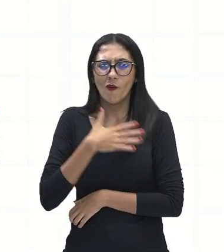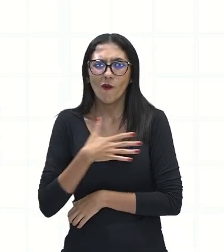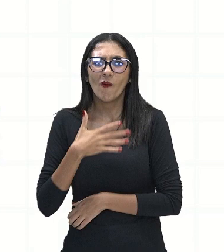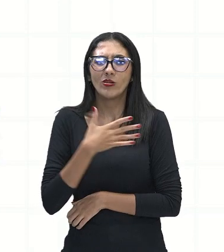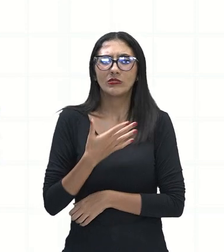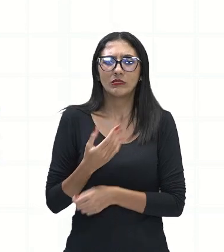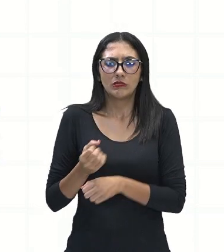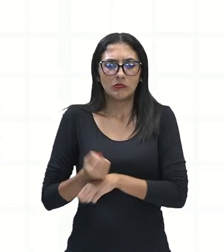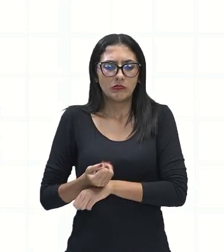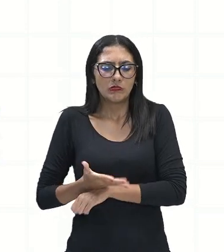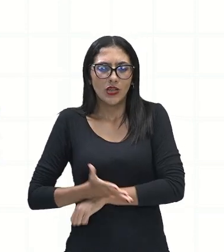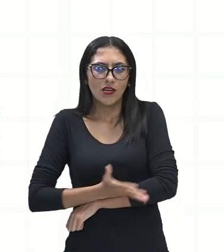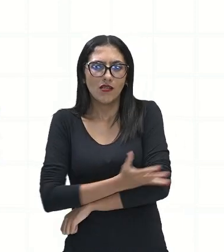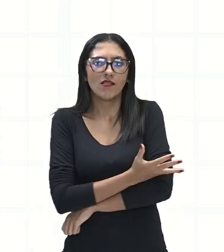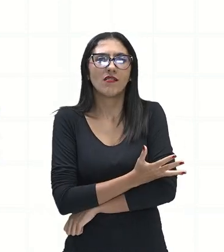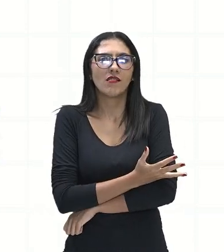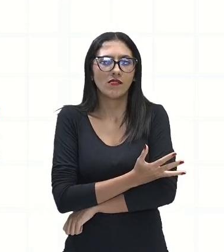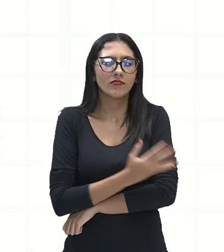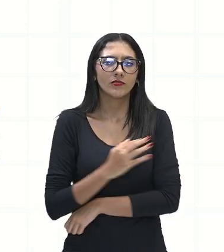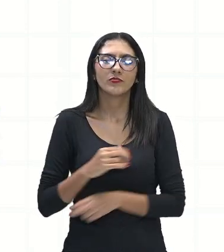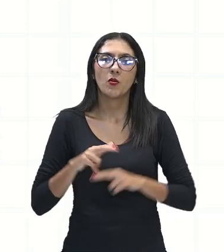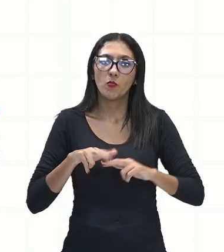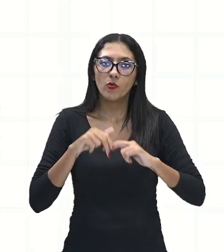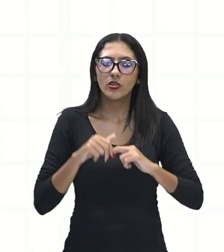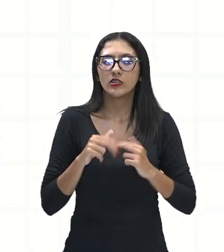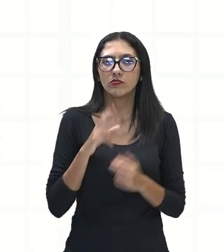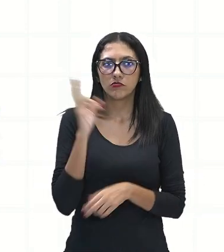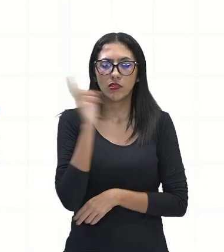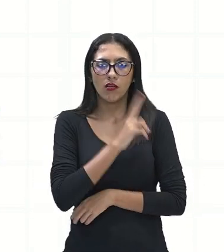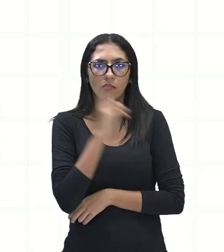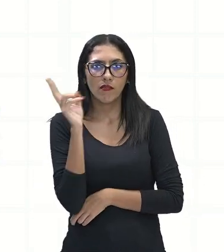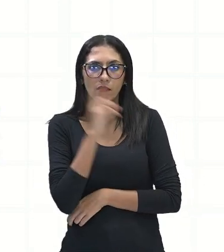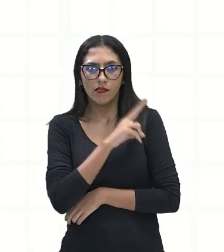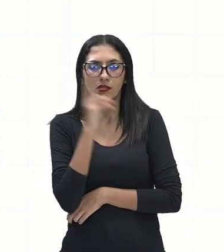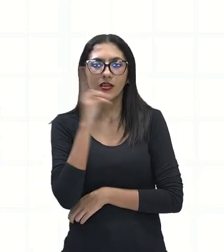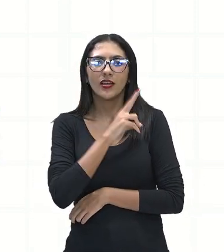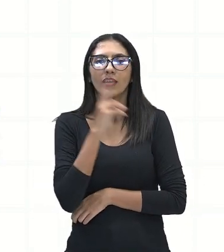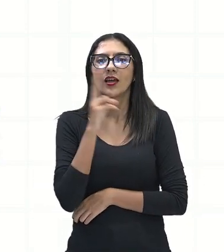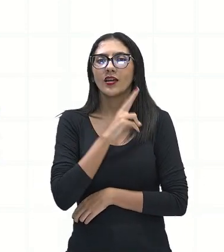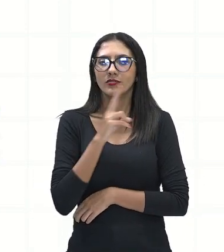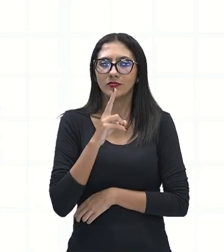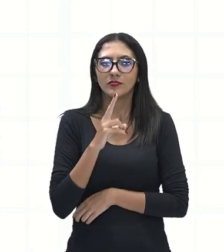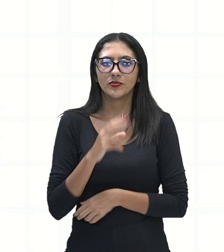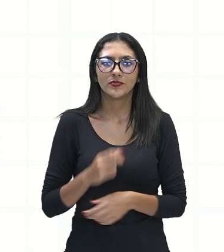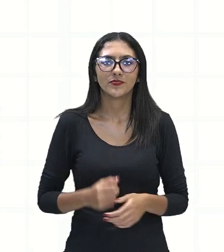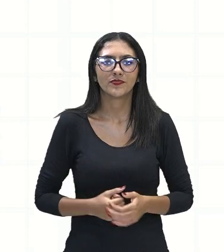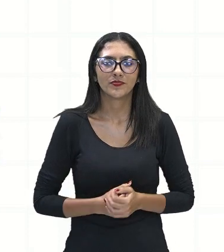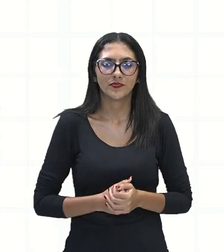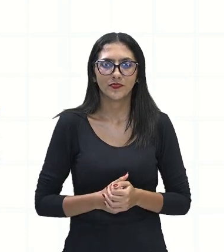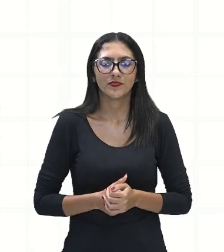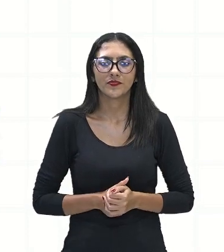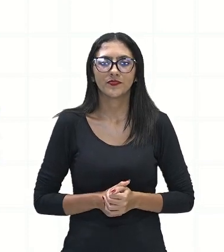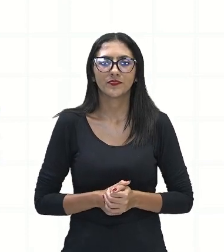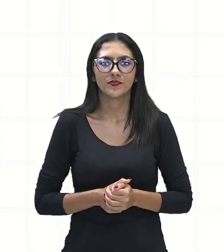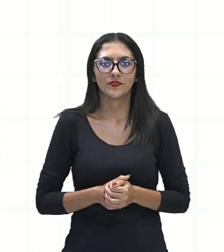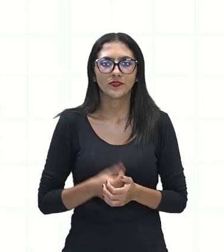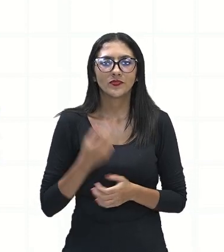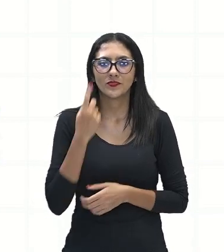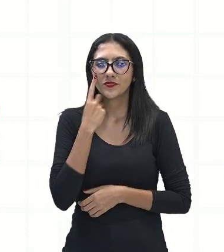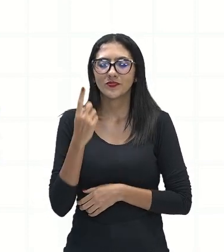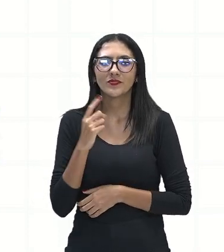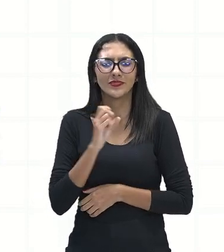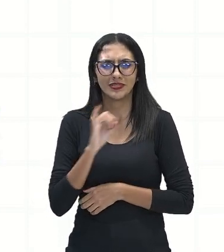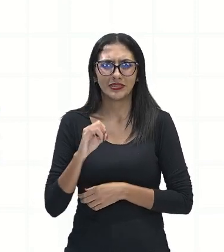aquela aventura, e eles vão na velocidade, mesmo que eles quebrem o nariz, como ela diz, com grande